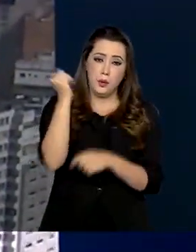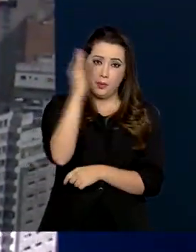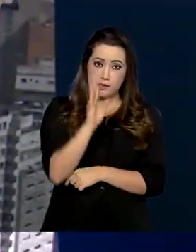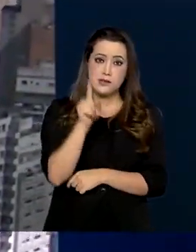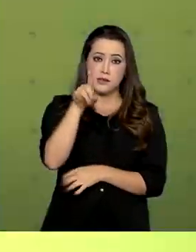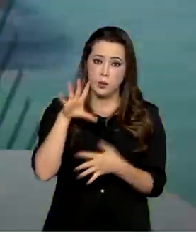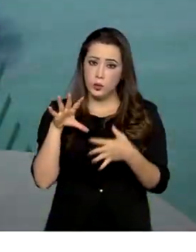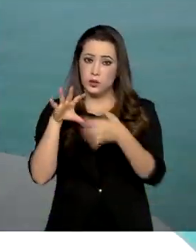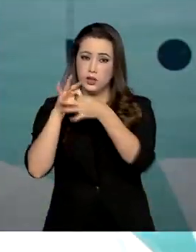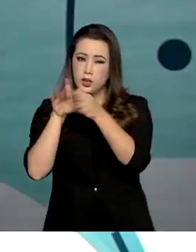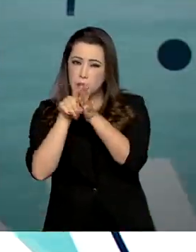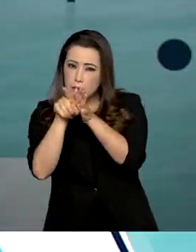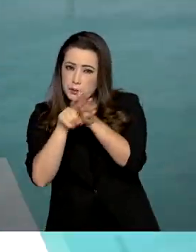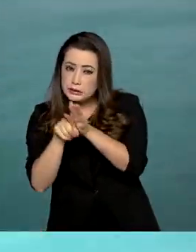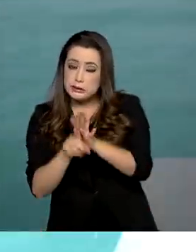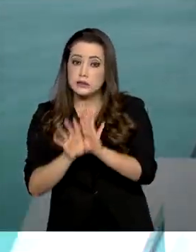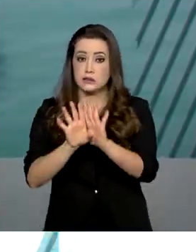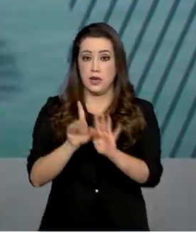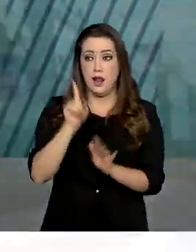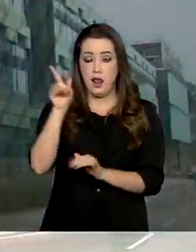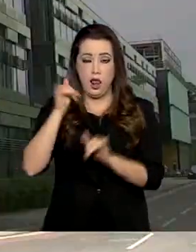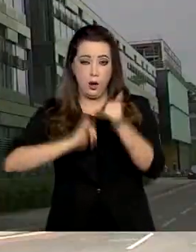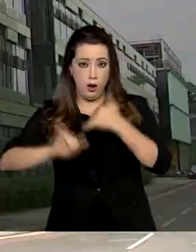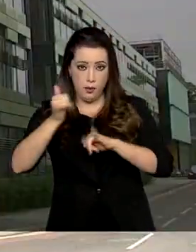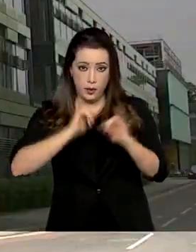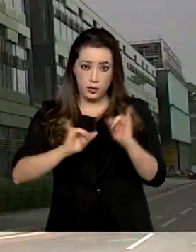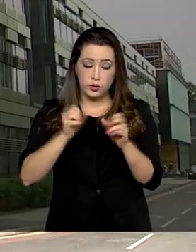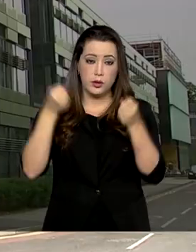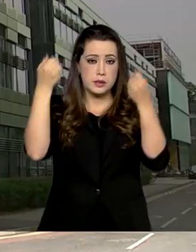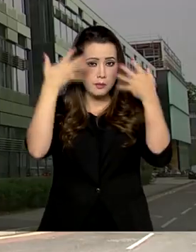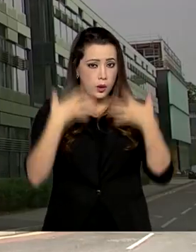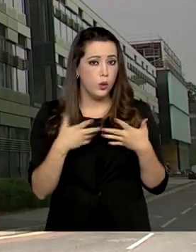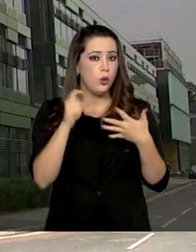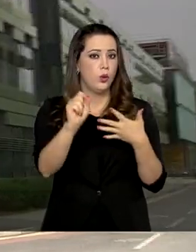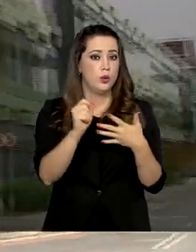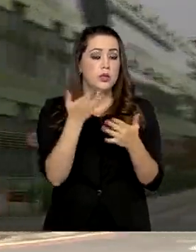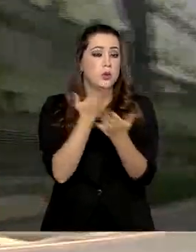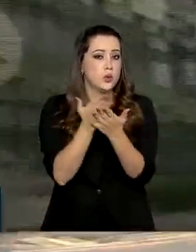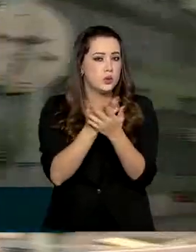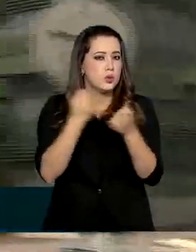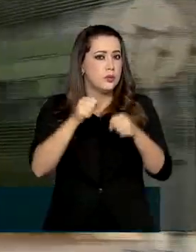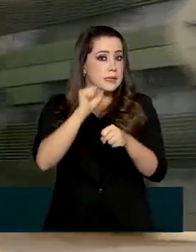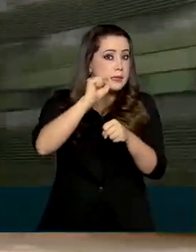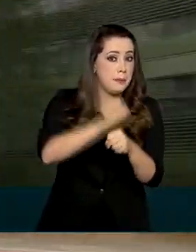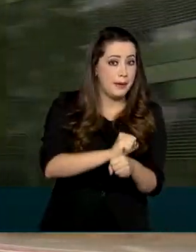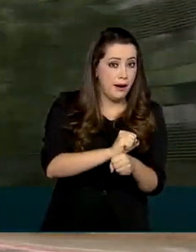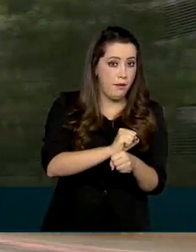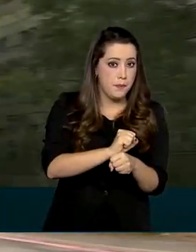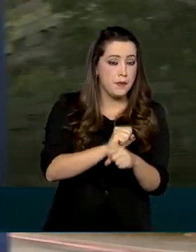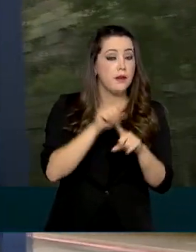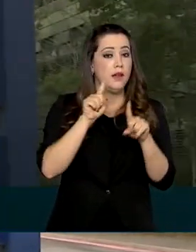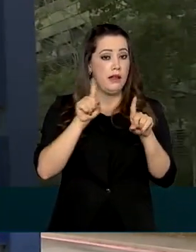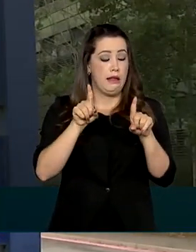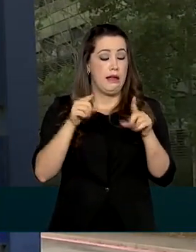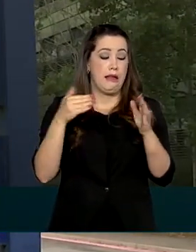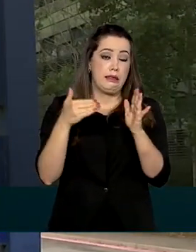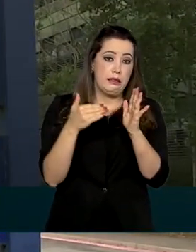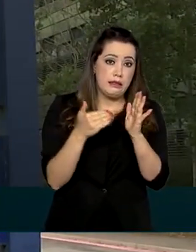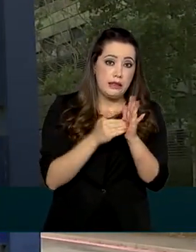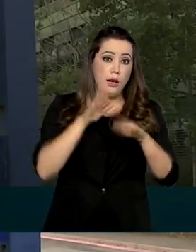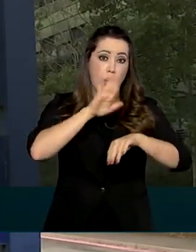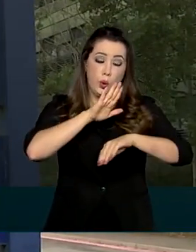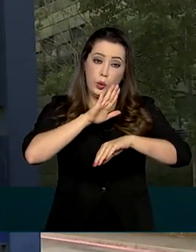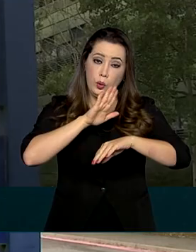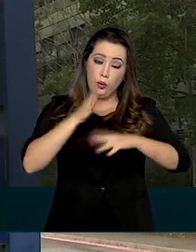que participa da pesquisa. O laboratório informou que o estudo será interrompido temporariamente até que o evento adverso